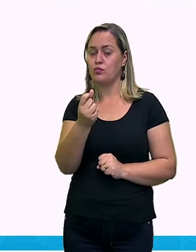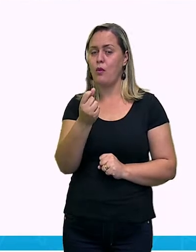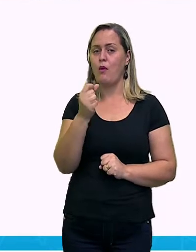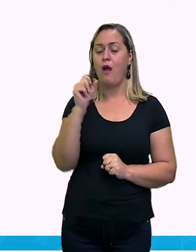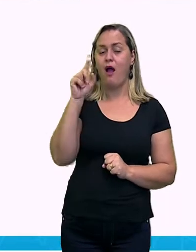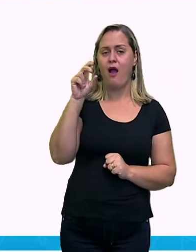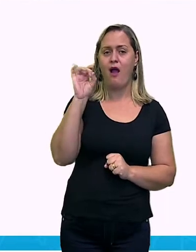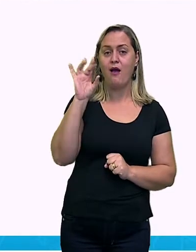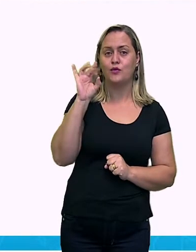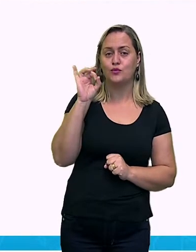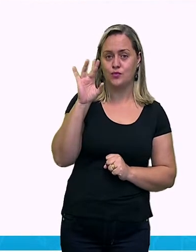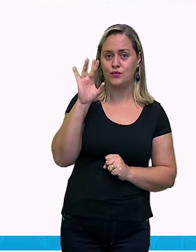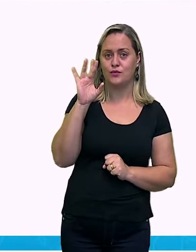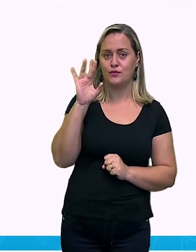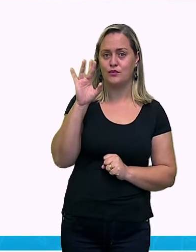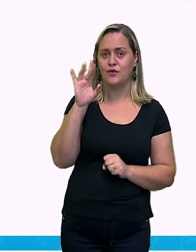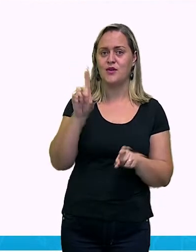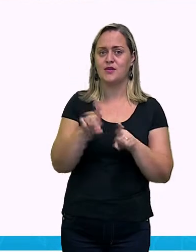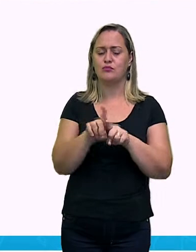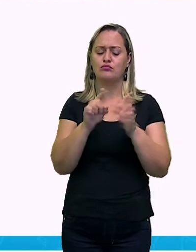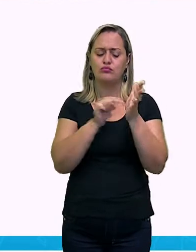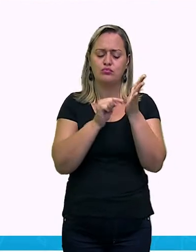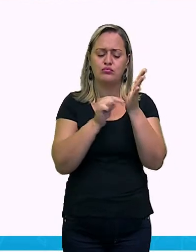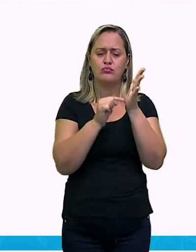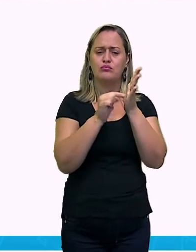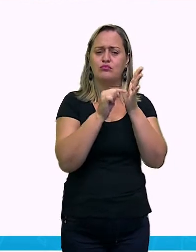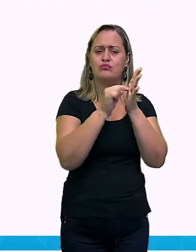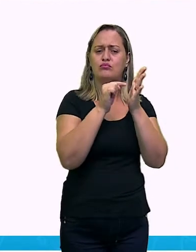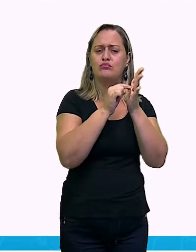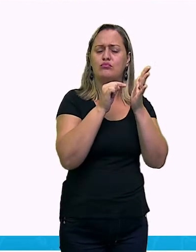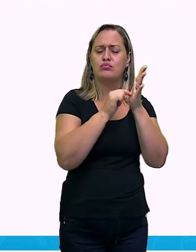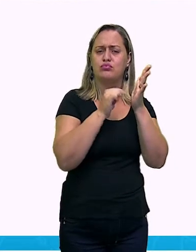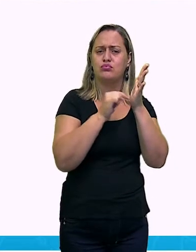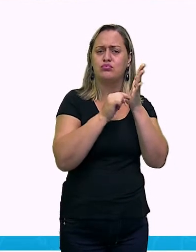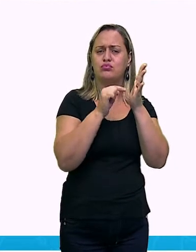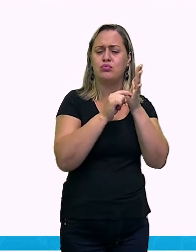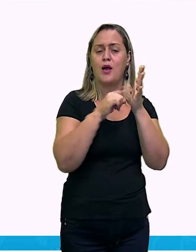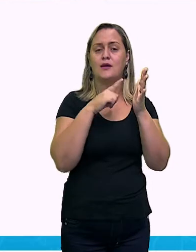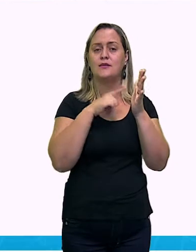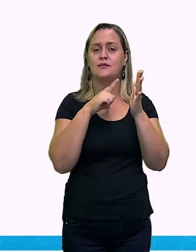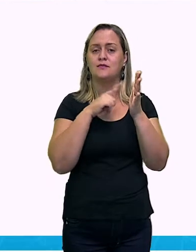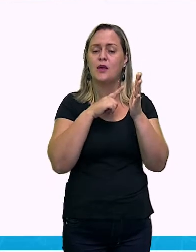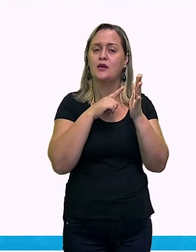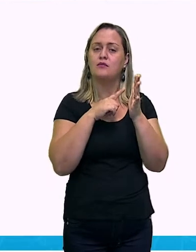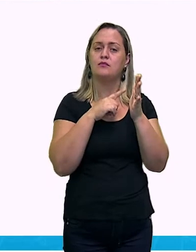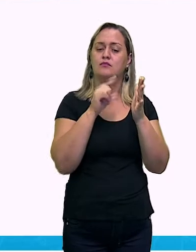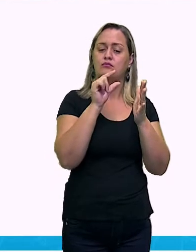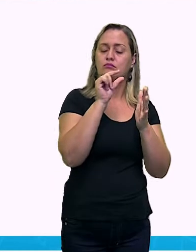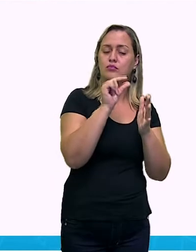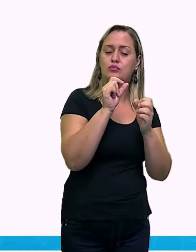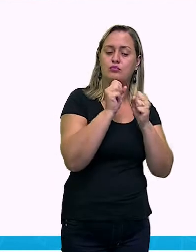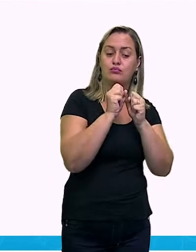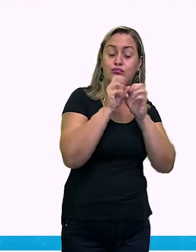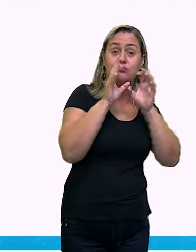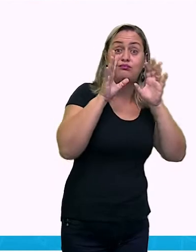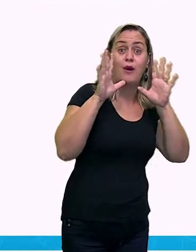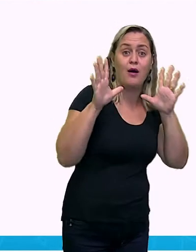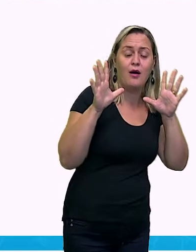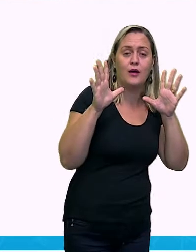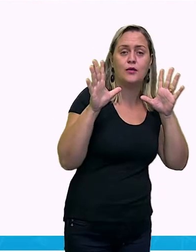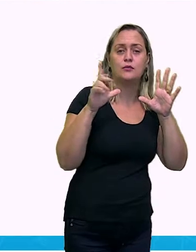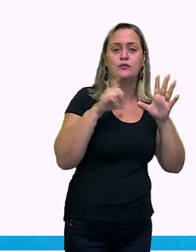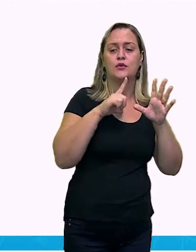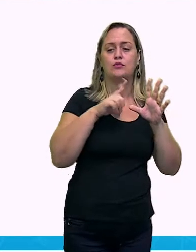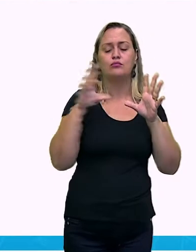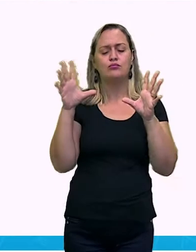acordo com que os pontos vão se abrindo. Ou, quando eles vão fechando, ficando bem pertinho, um pertinho do outro, ele vai